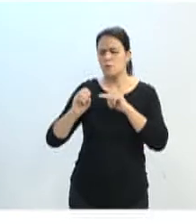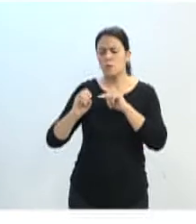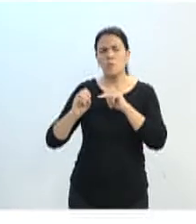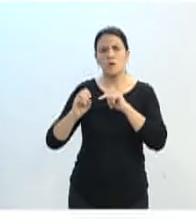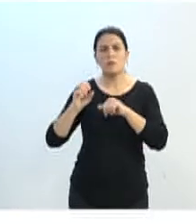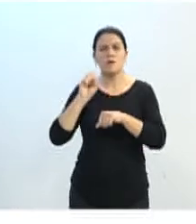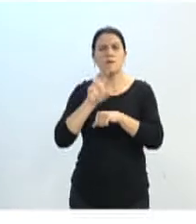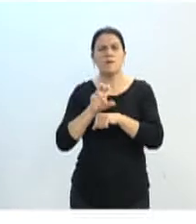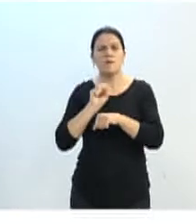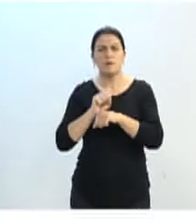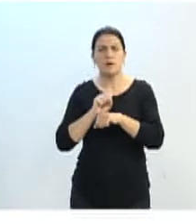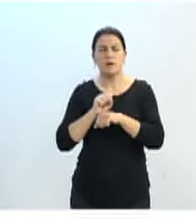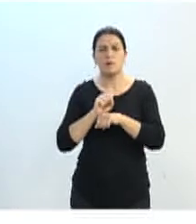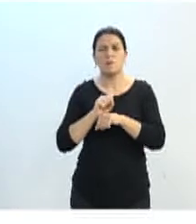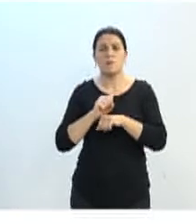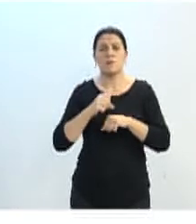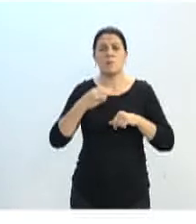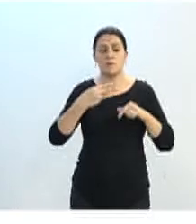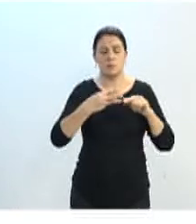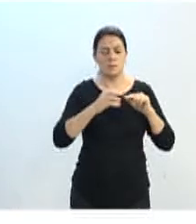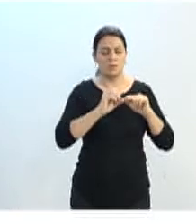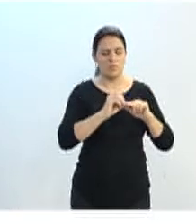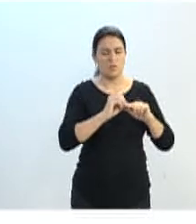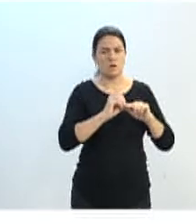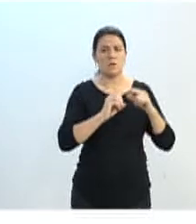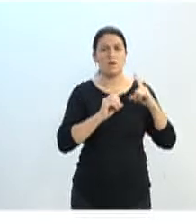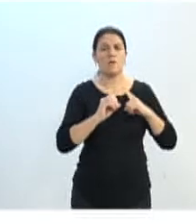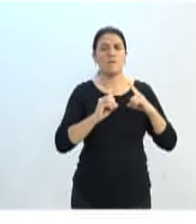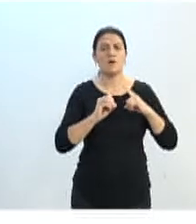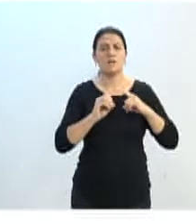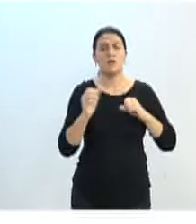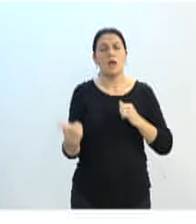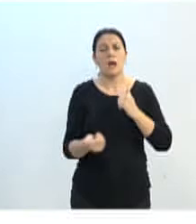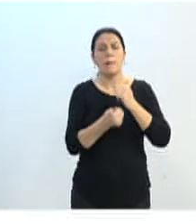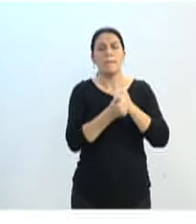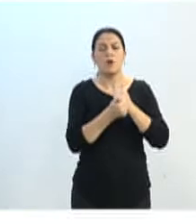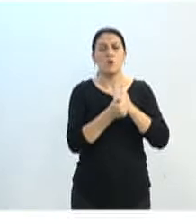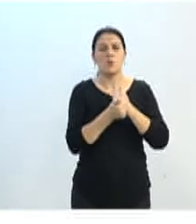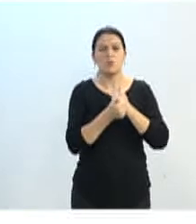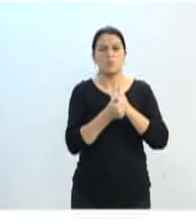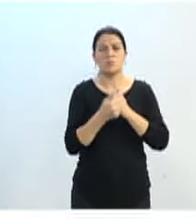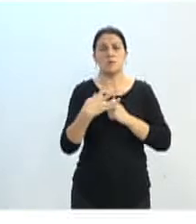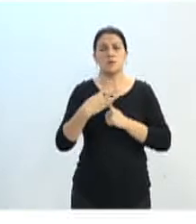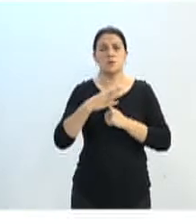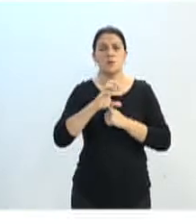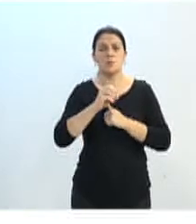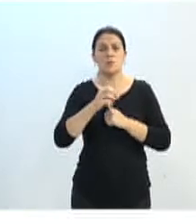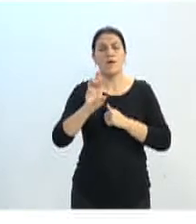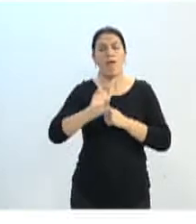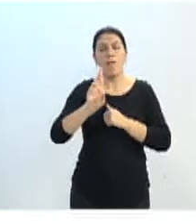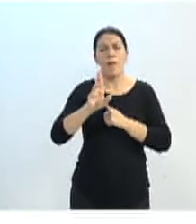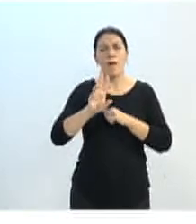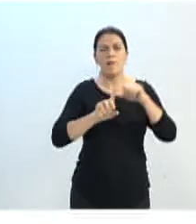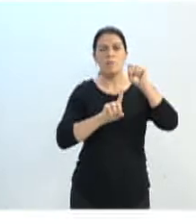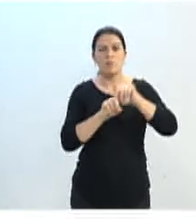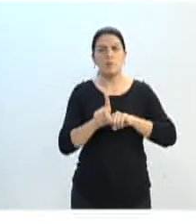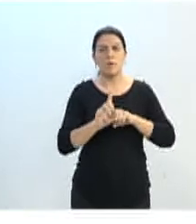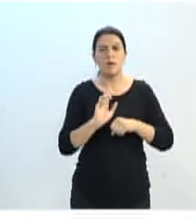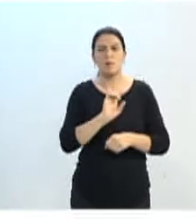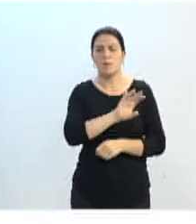30, além da gratuidade, ainda vão ter uma bolsa de apoio de R$ 400,00 mensais para cada aluno.